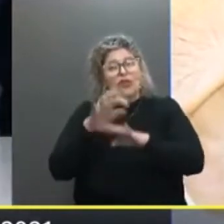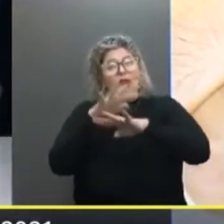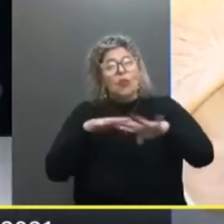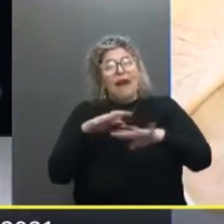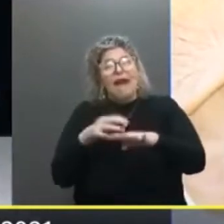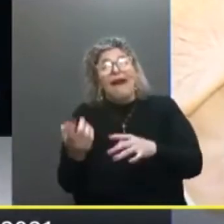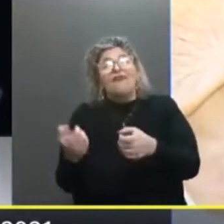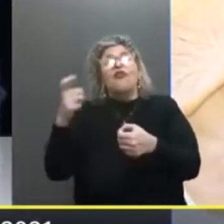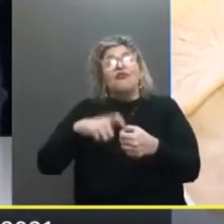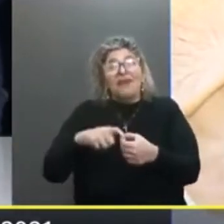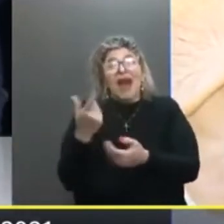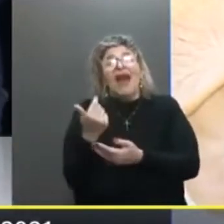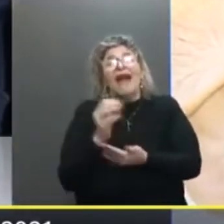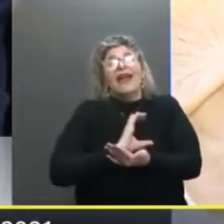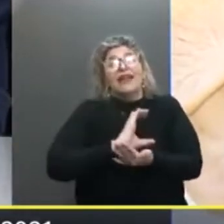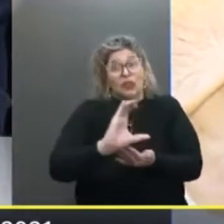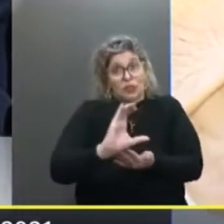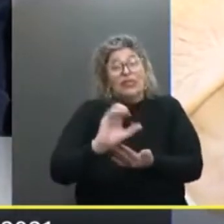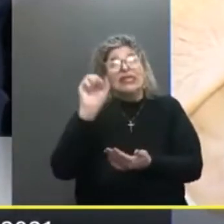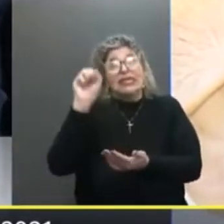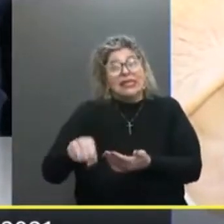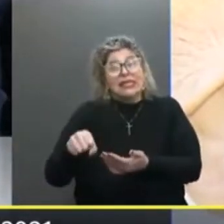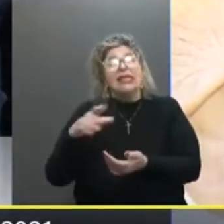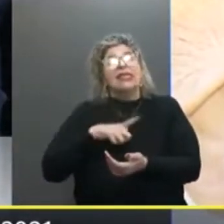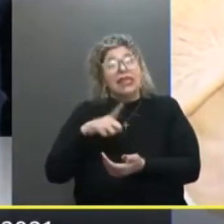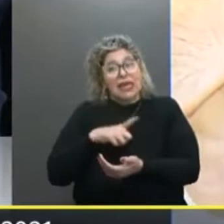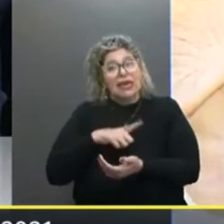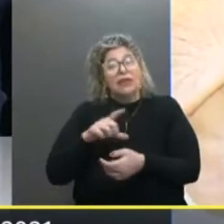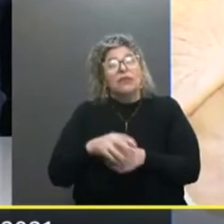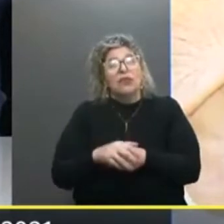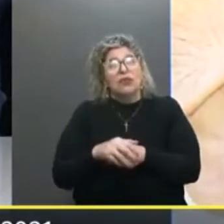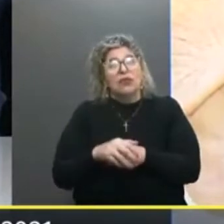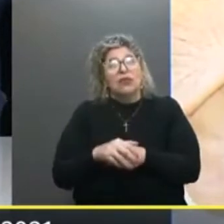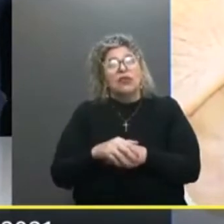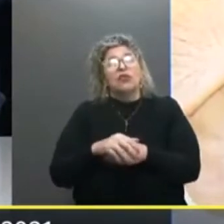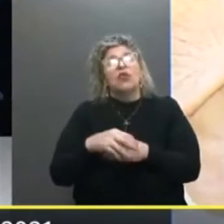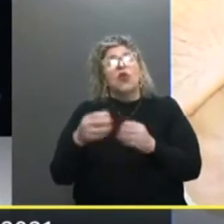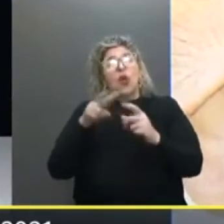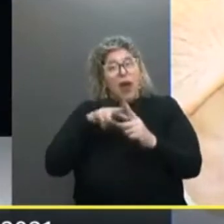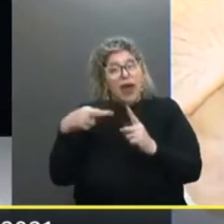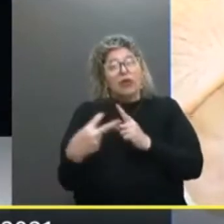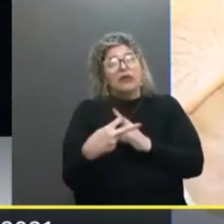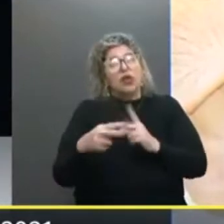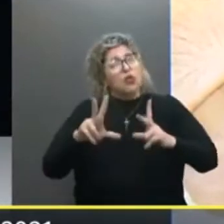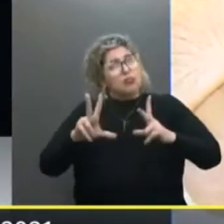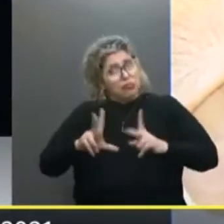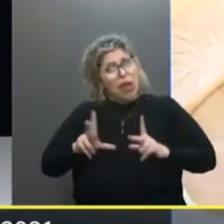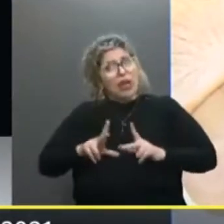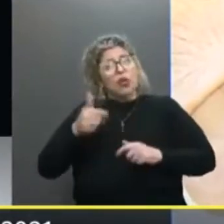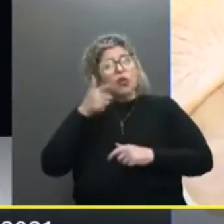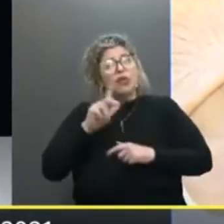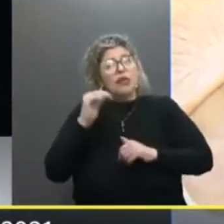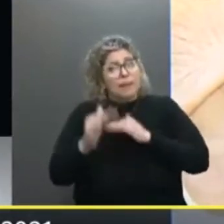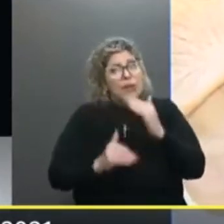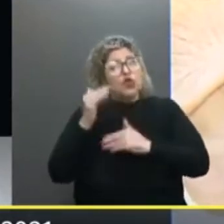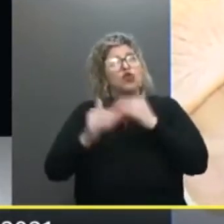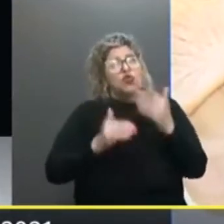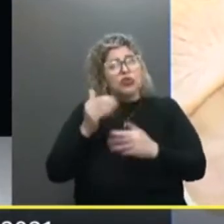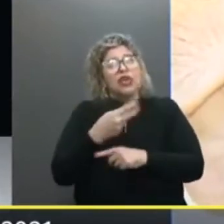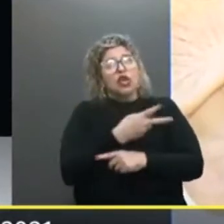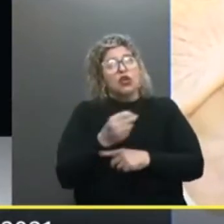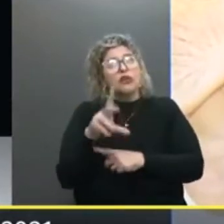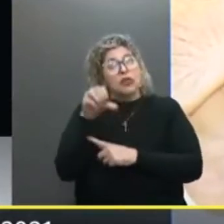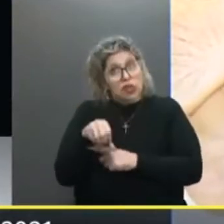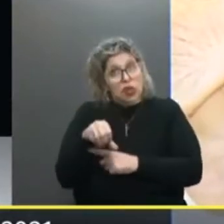redistribuição E sim Nós tenhamos O reconhecimento Do mérito Daqueles que conseguiram Produzir mais Em